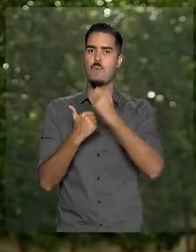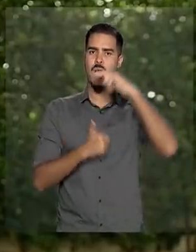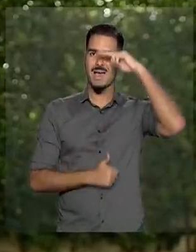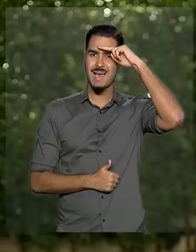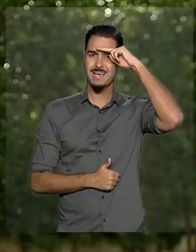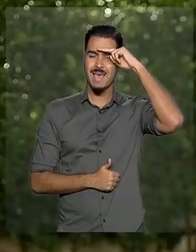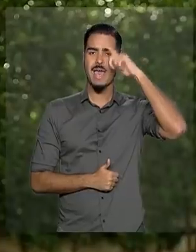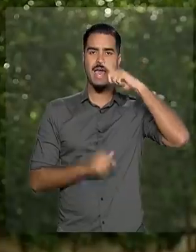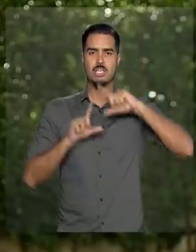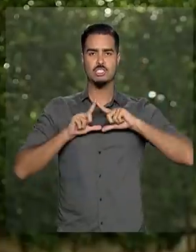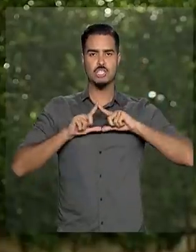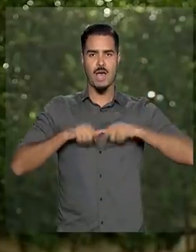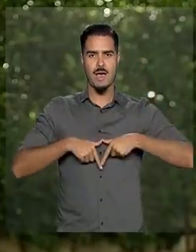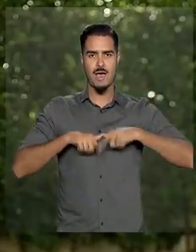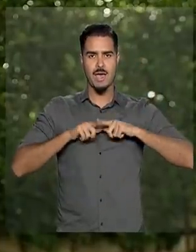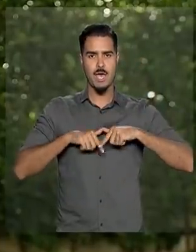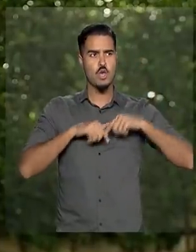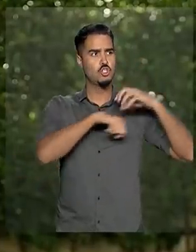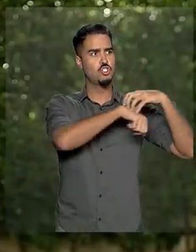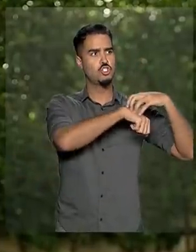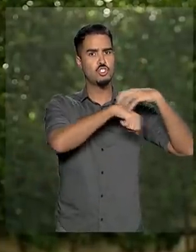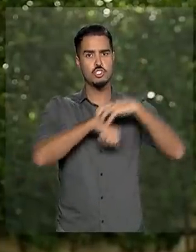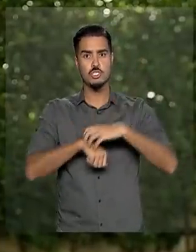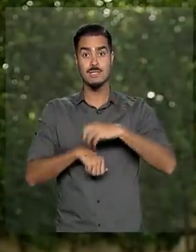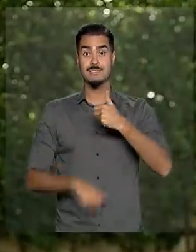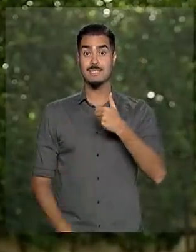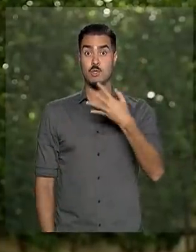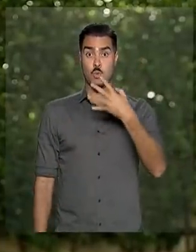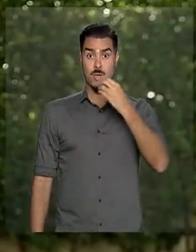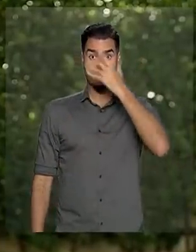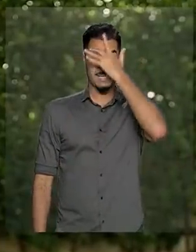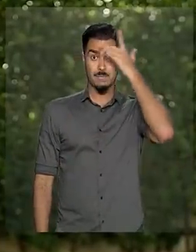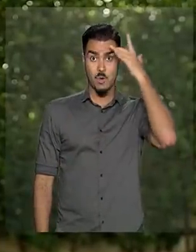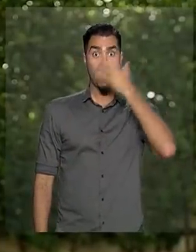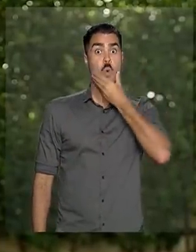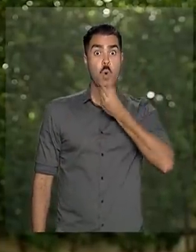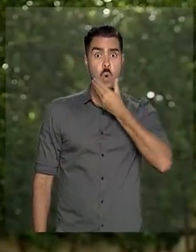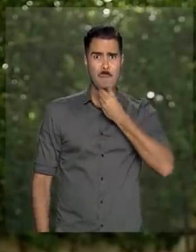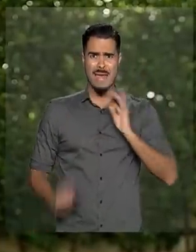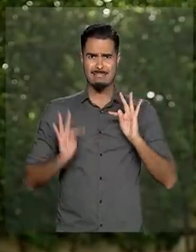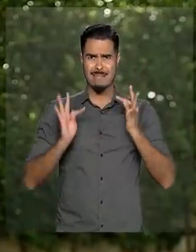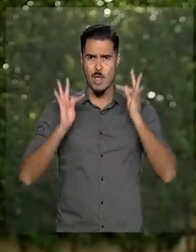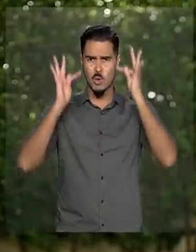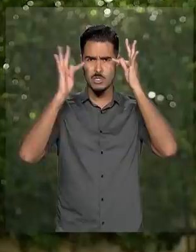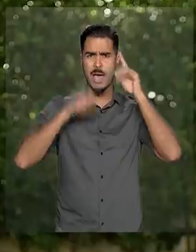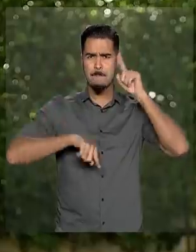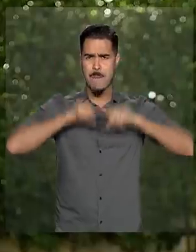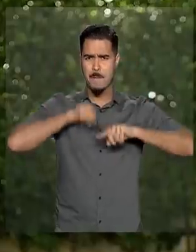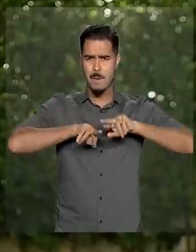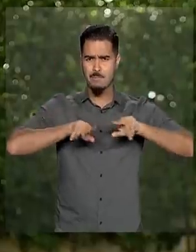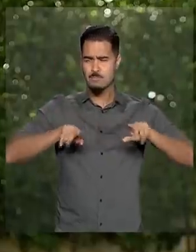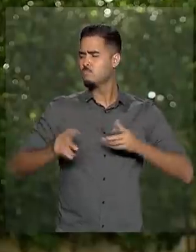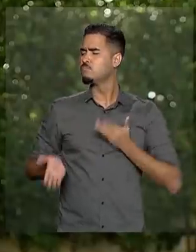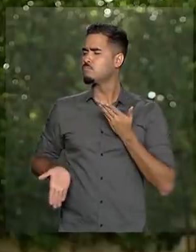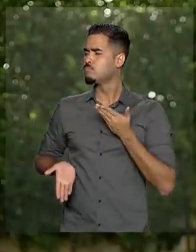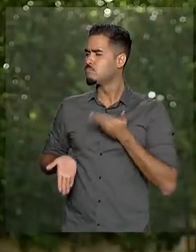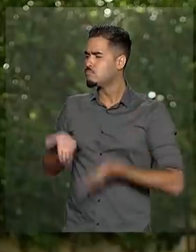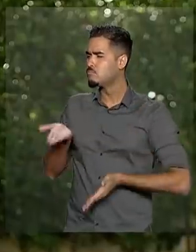Exército de Israel que enviou 140 homens e equipamentos de última geração para atender